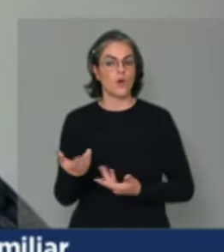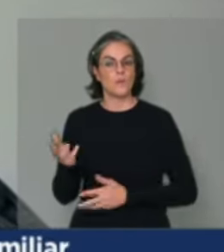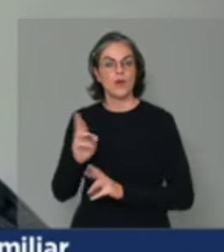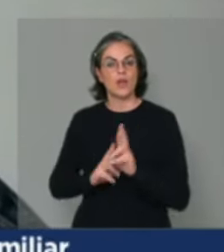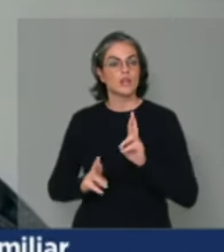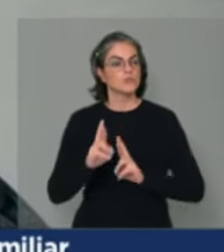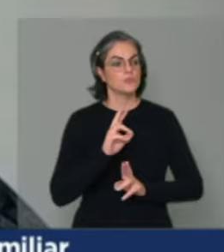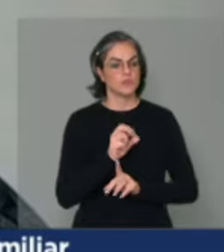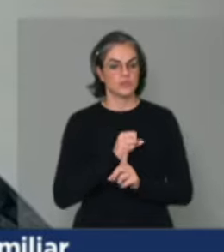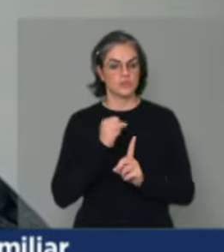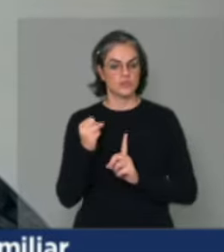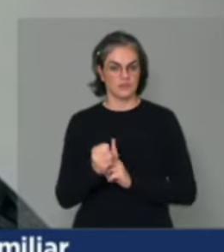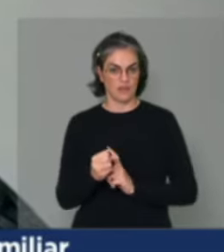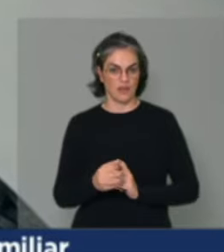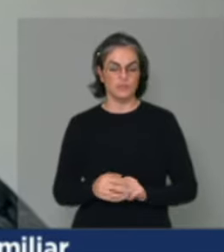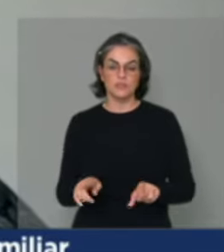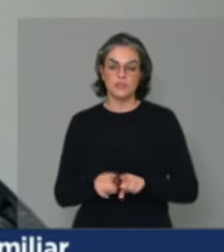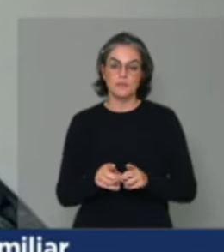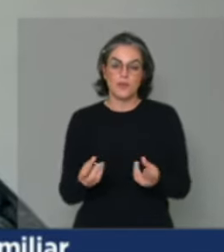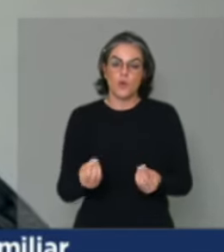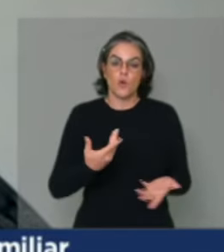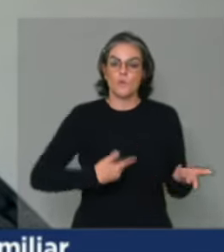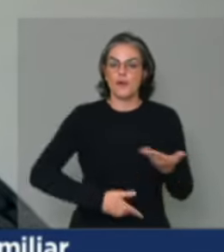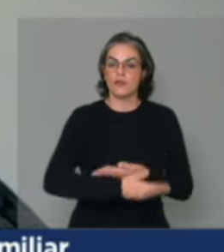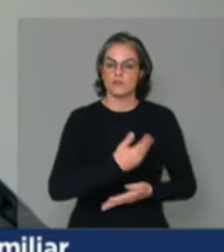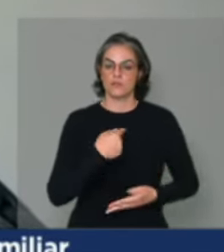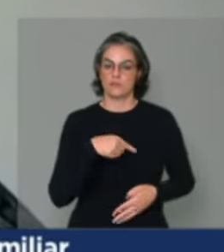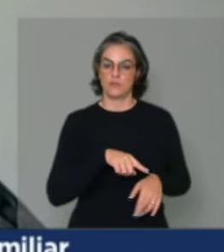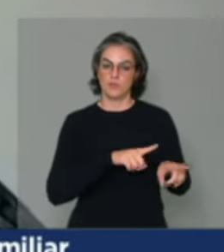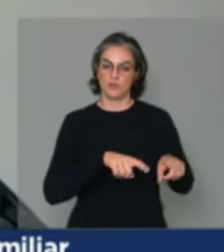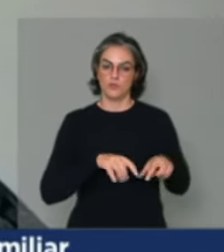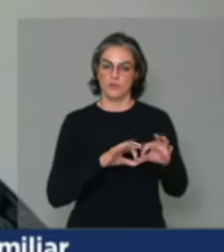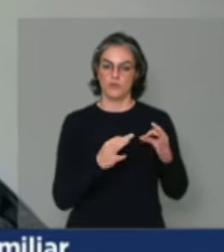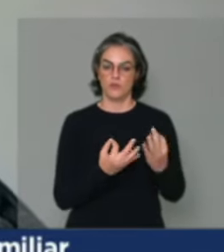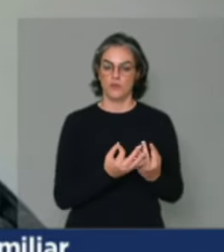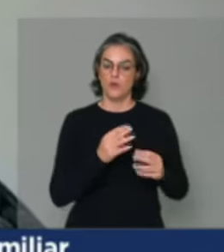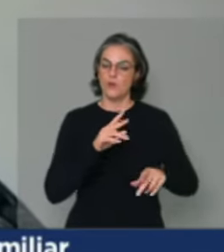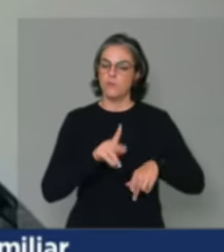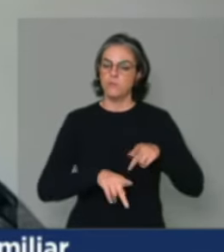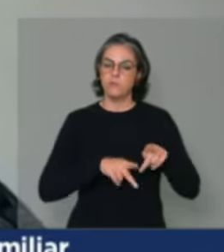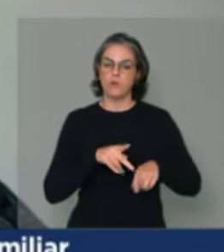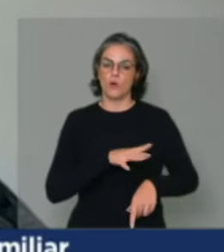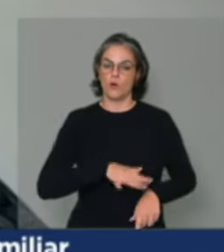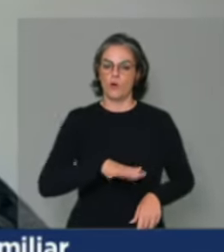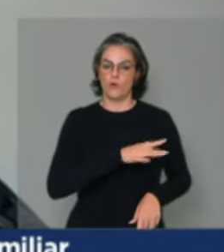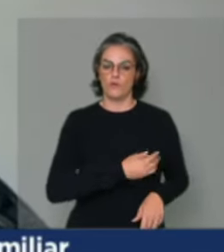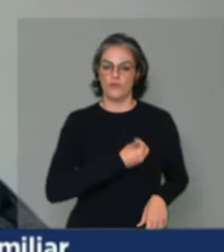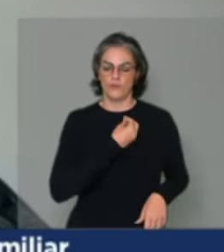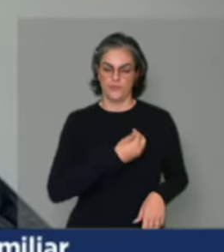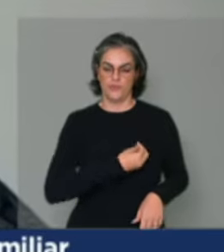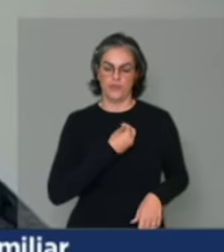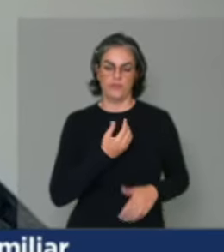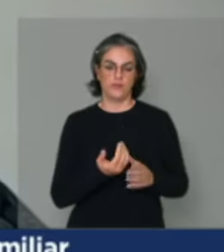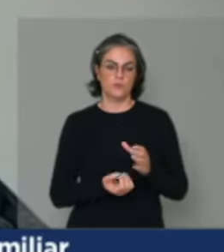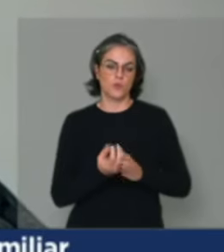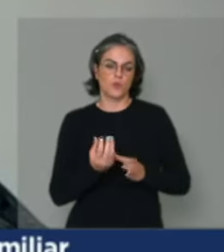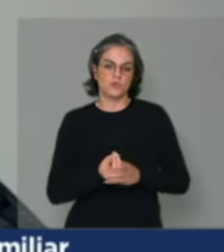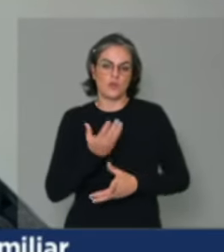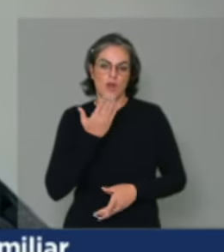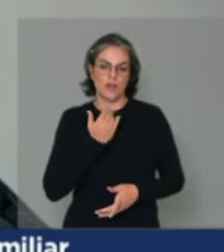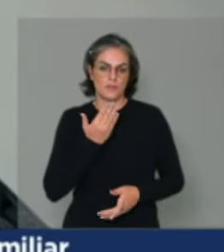com essa categoria que é a agricultura familiar, que é os povos do campo, é quem está produzindo alimento, para a gente poder pensar